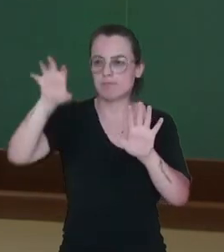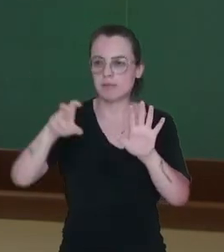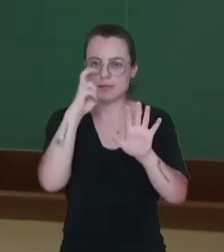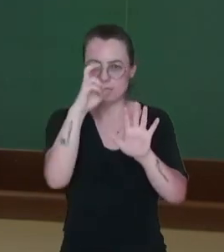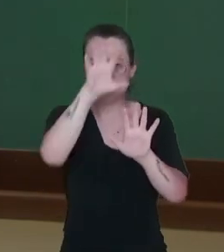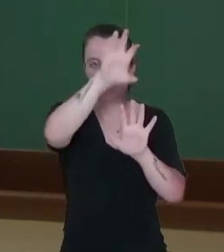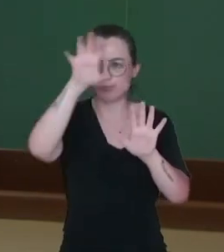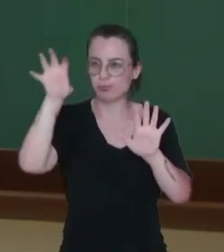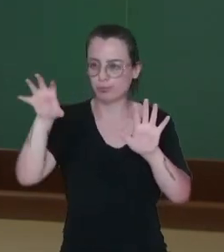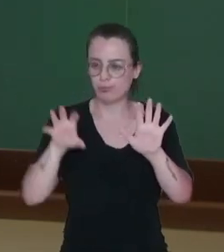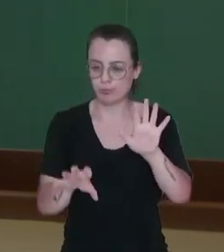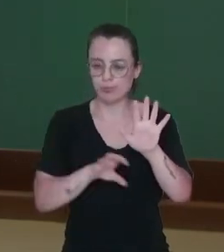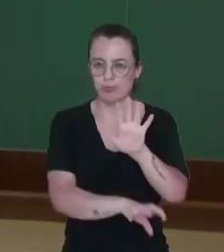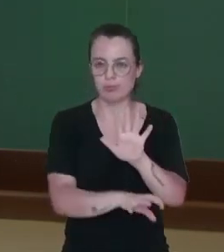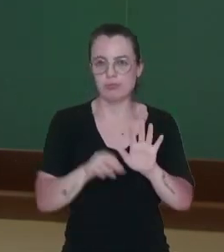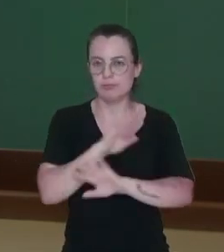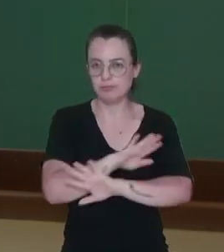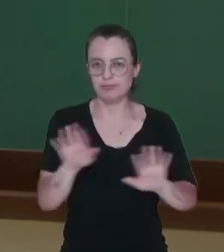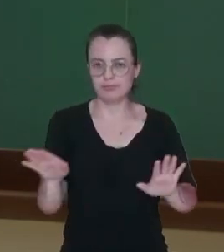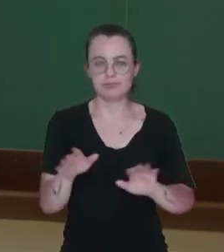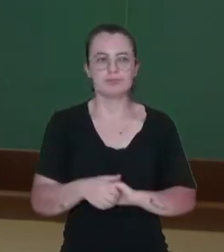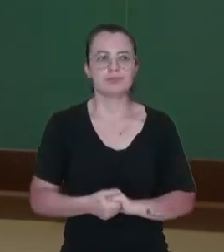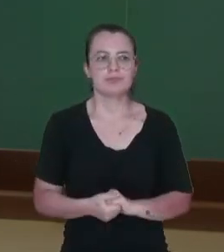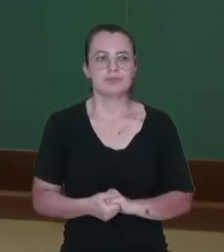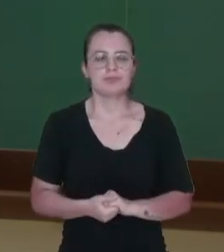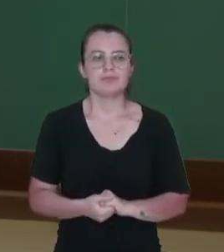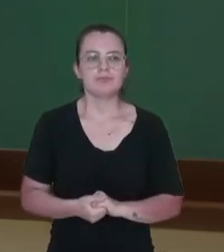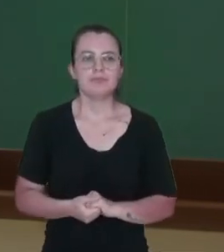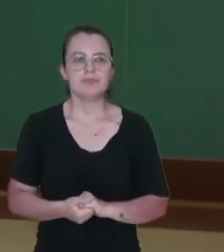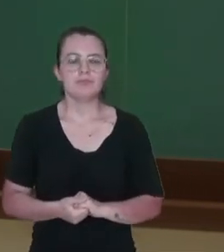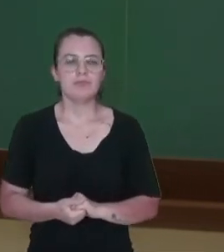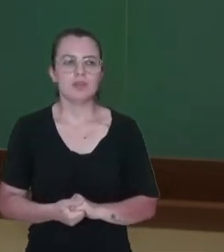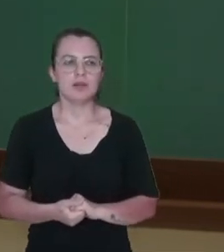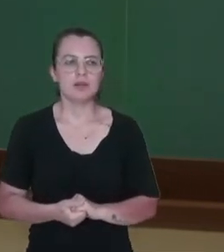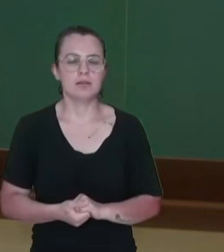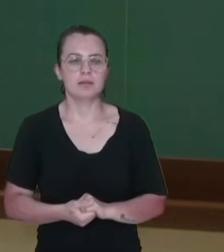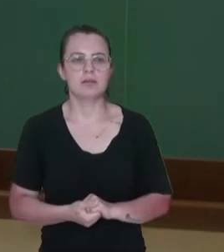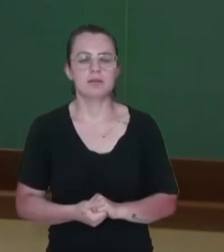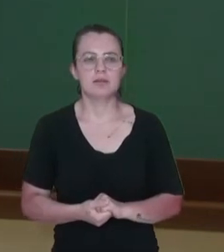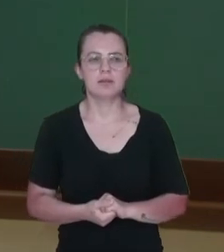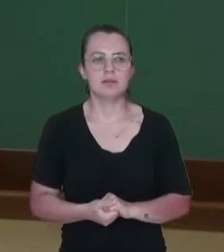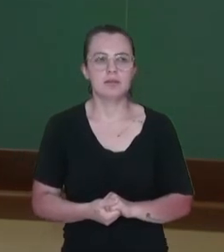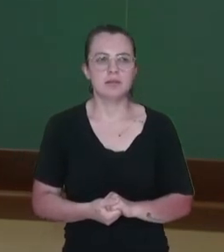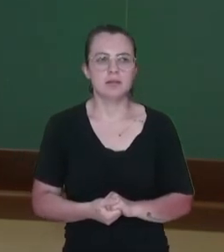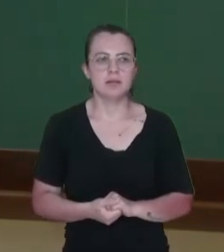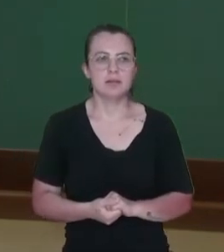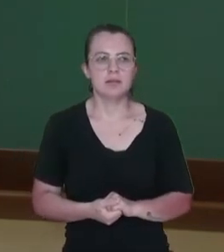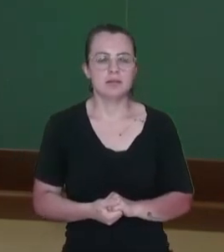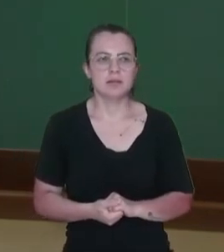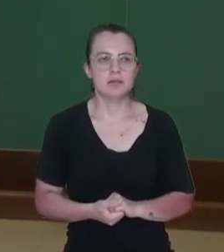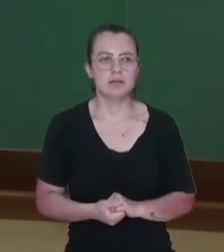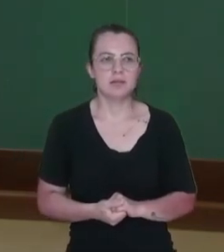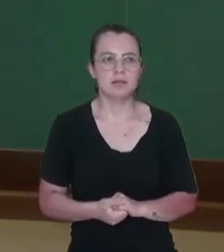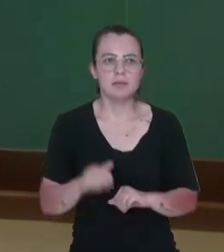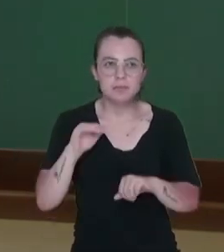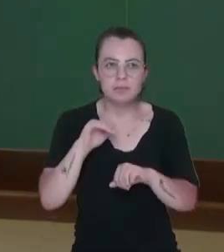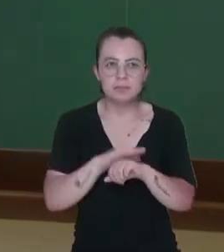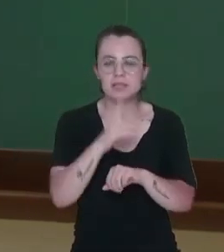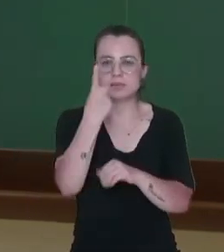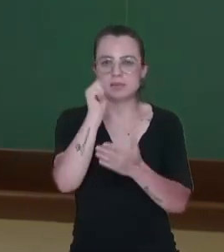regionalização ali que o IBGE colocou, né? É uma divisão importante. E aí vamos, então, para uma